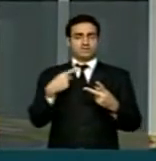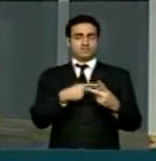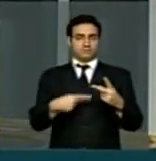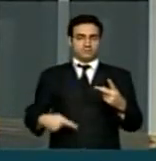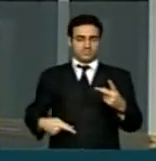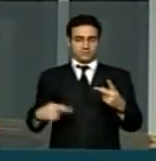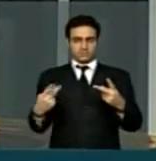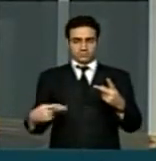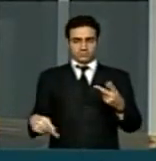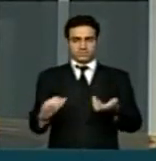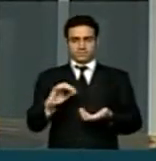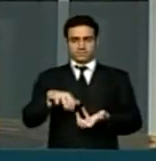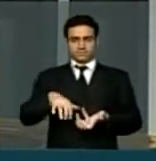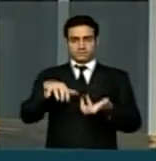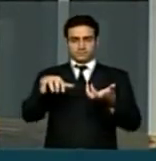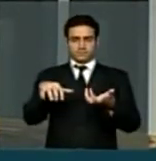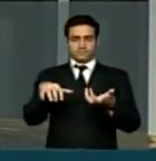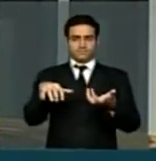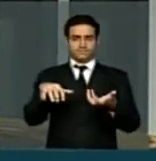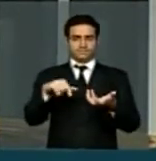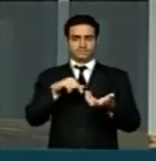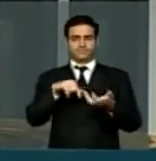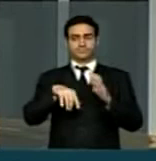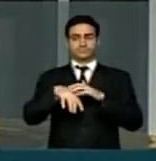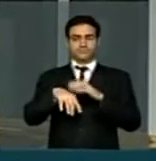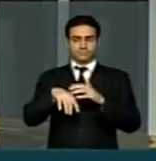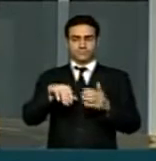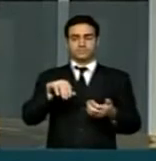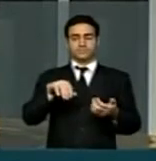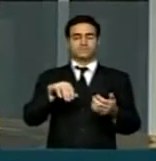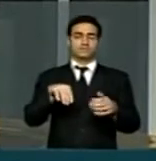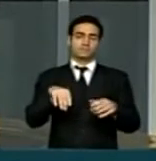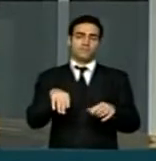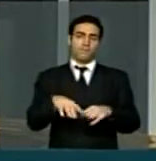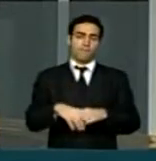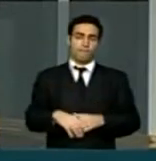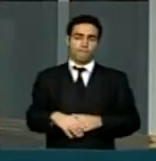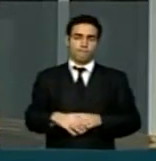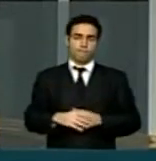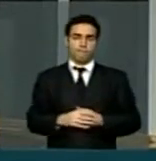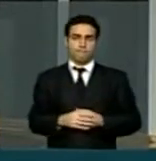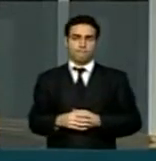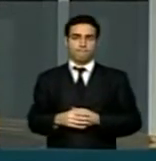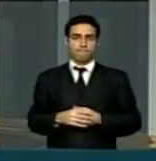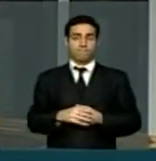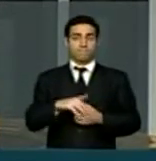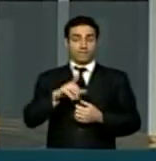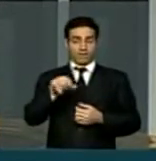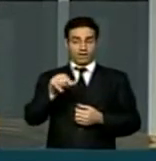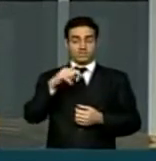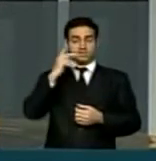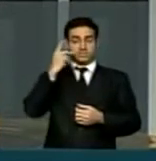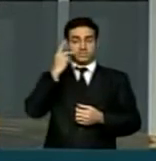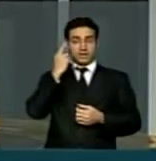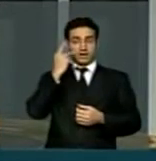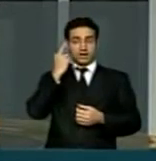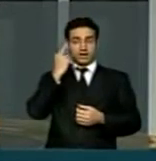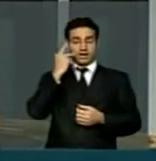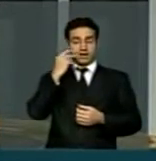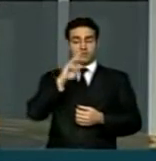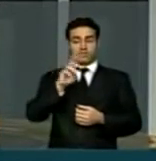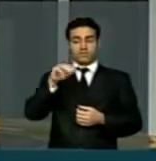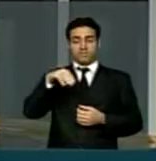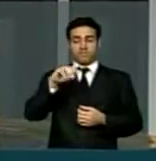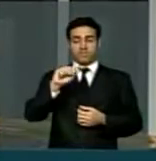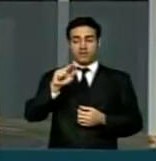do Senado Federal e do Congresso Nacional, cearense, Mauro